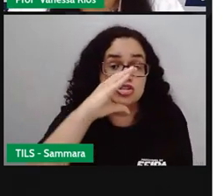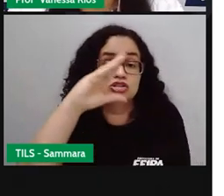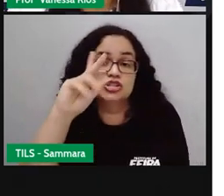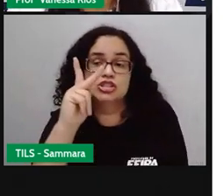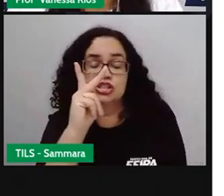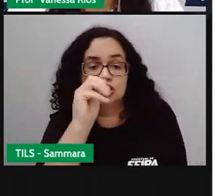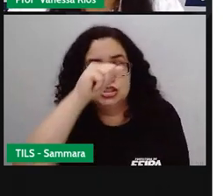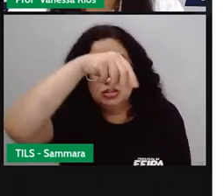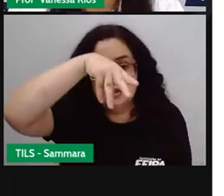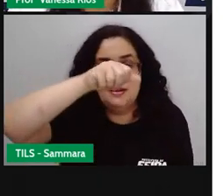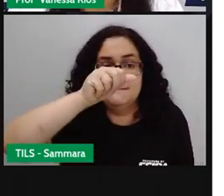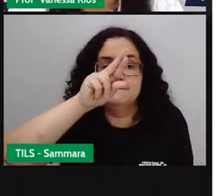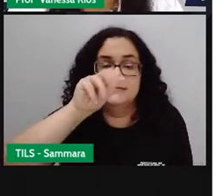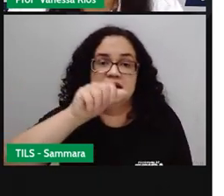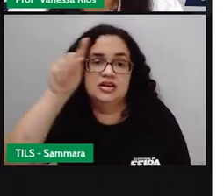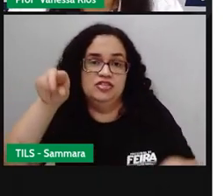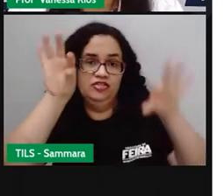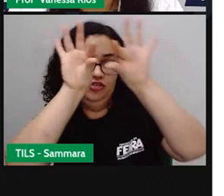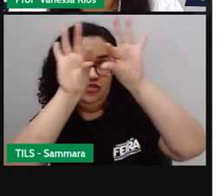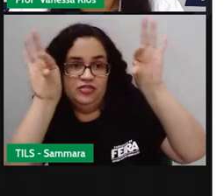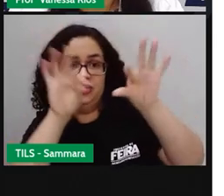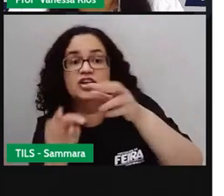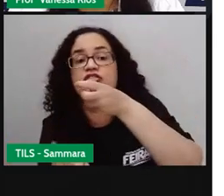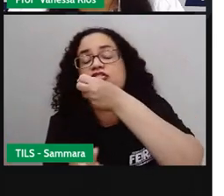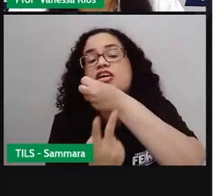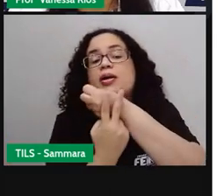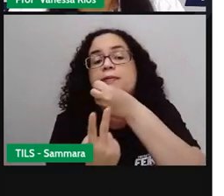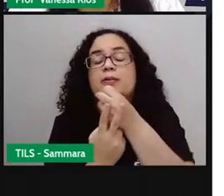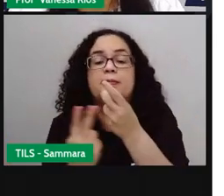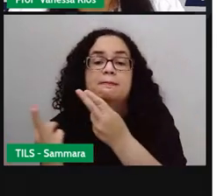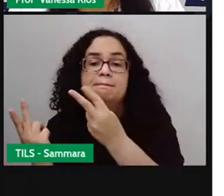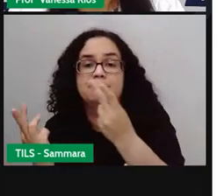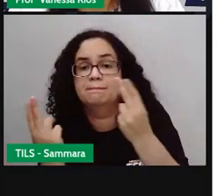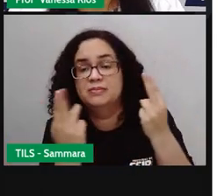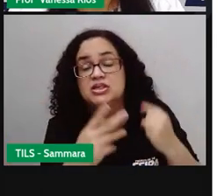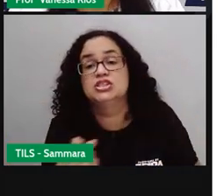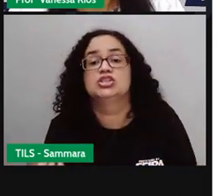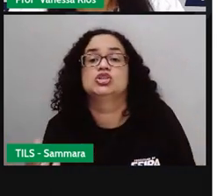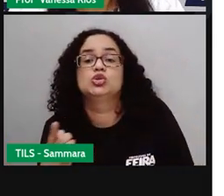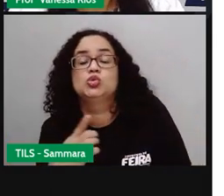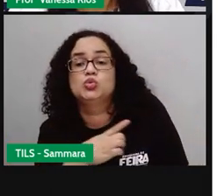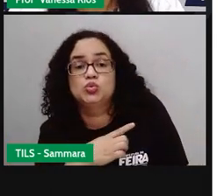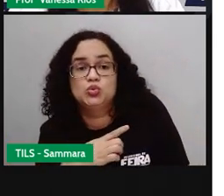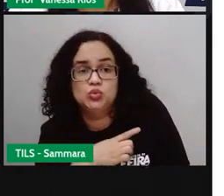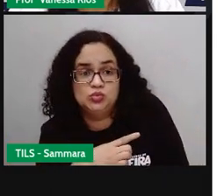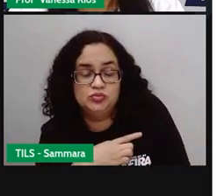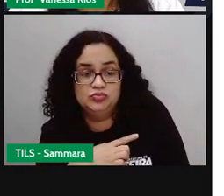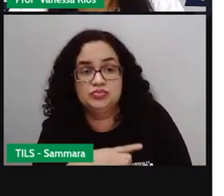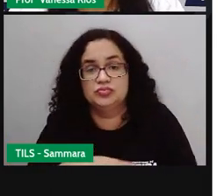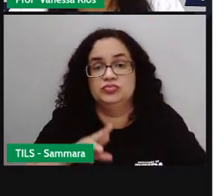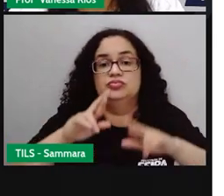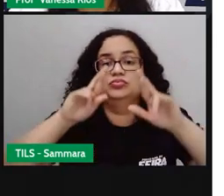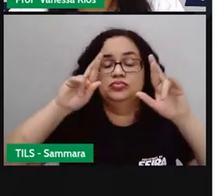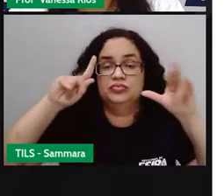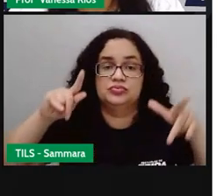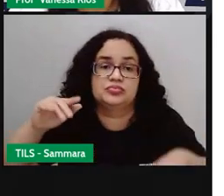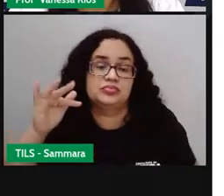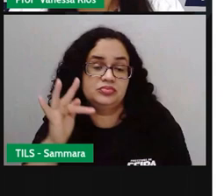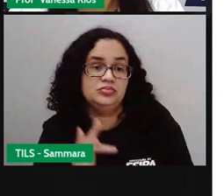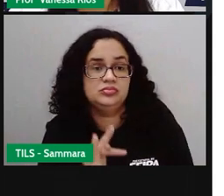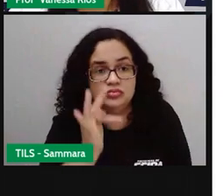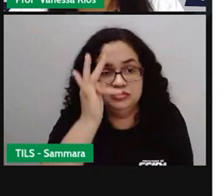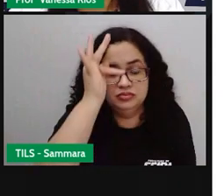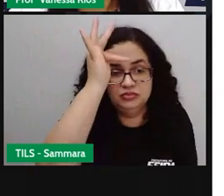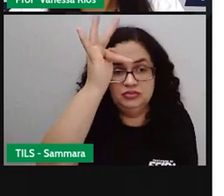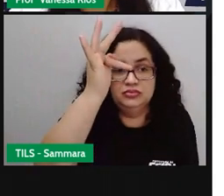Olha só, a mesma frase, o mesmo verbo, né? Só que ele já aparece aí num tempo diferente, no futuro